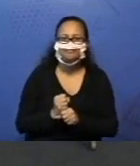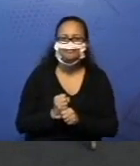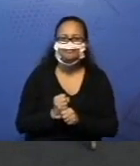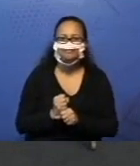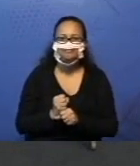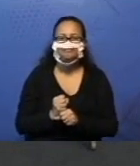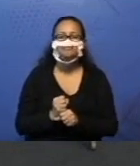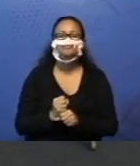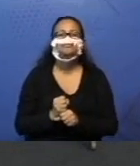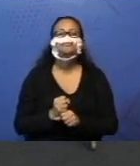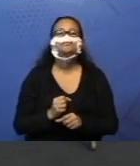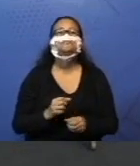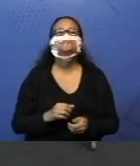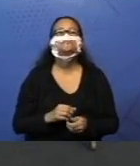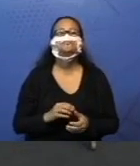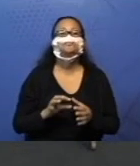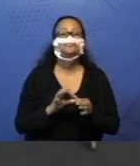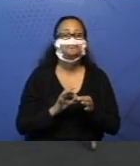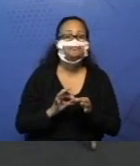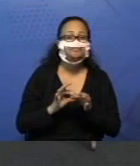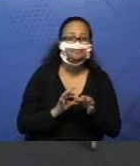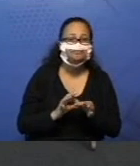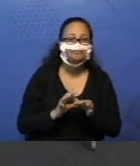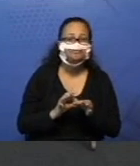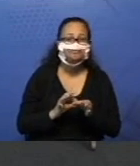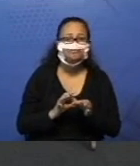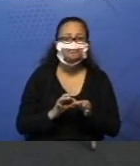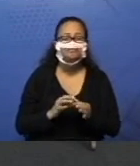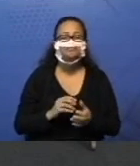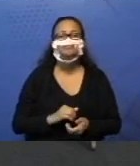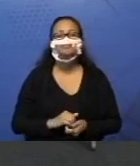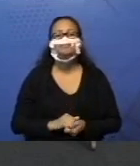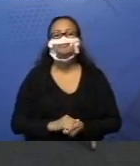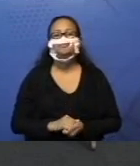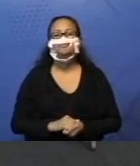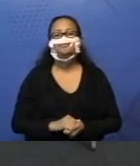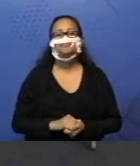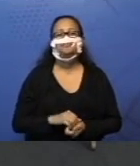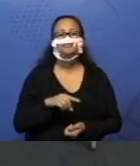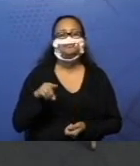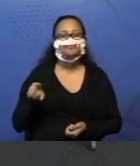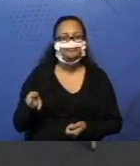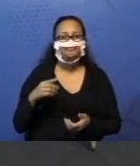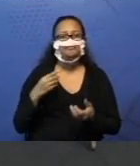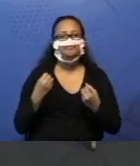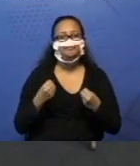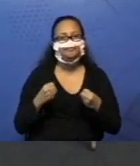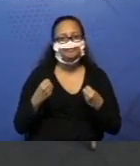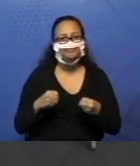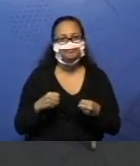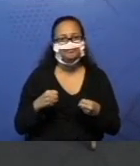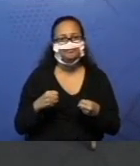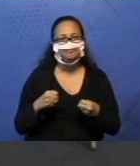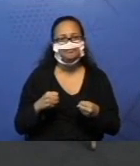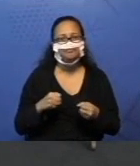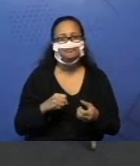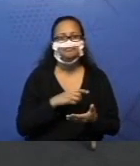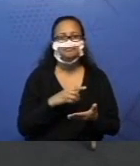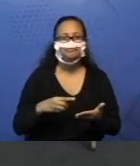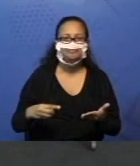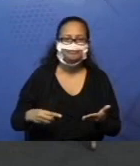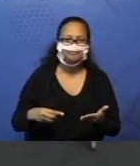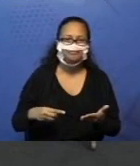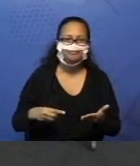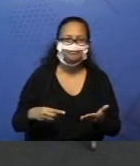sobre juntar, e essa unidade continua falando sobre isso. Você vai precisar da apostila de